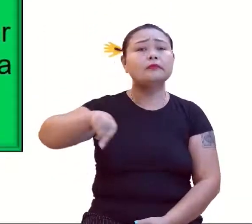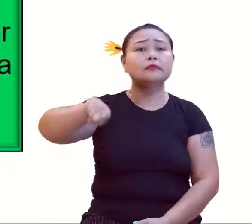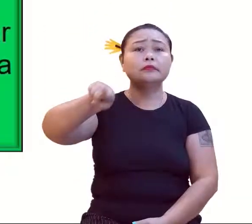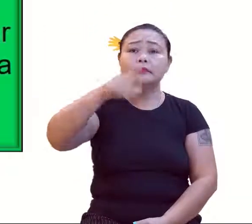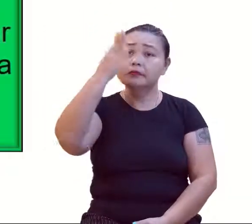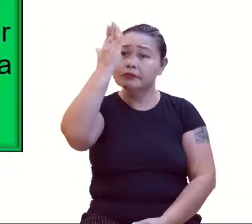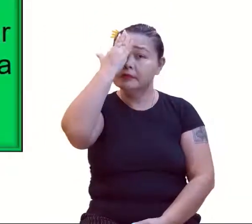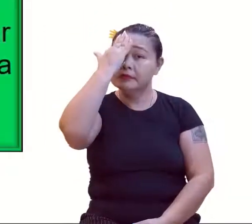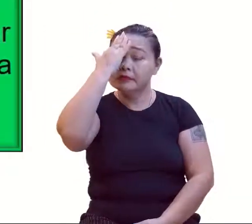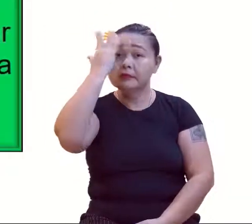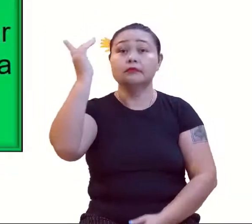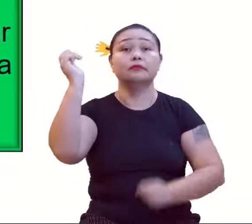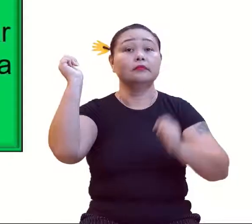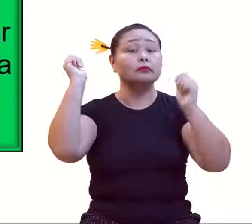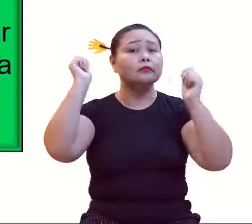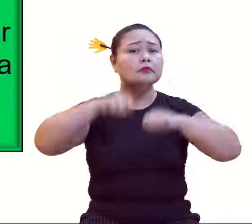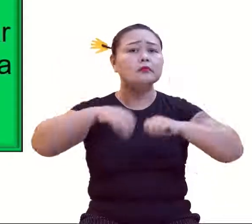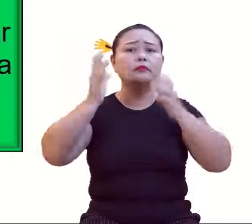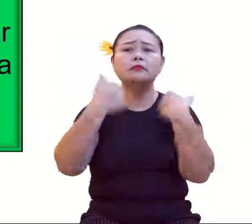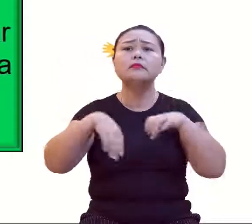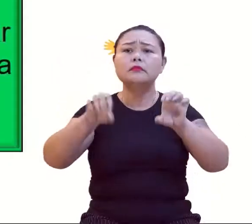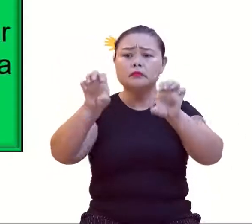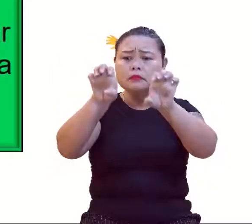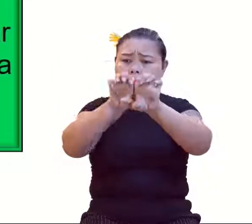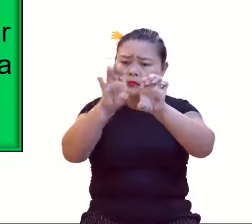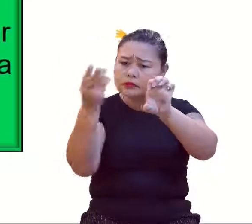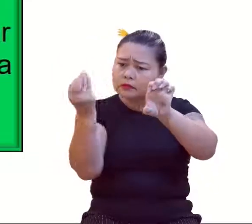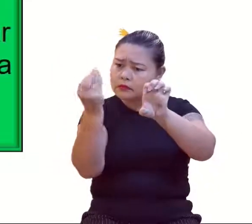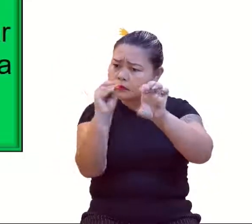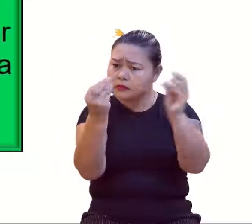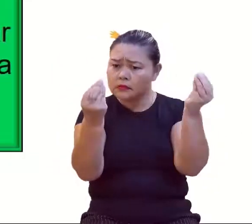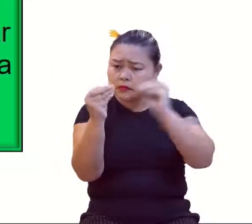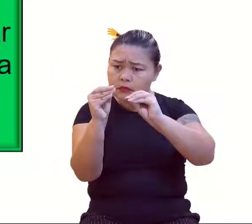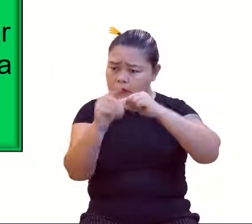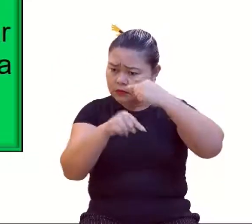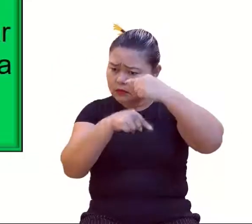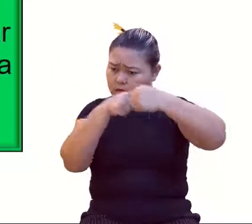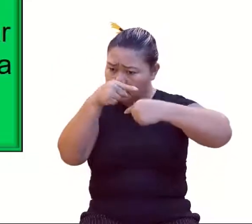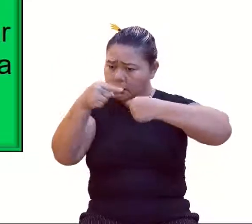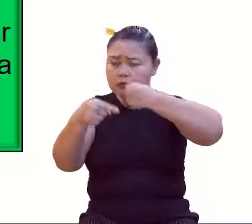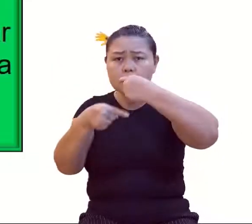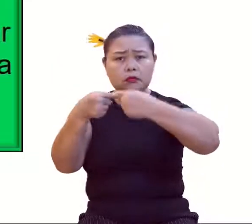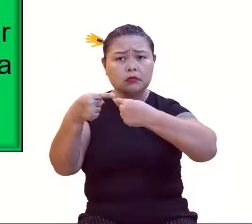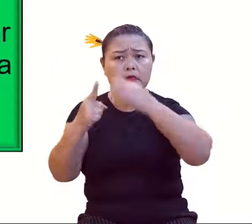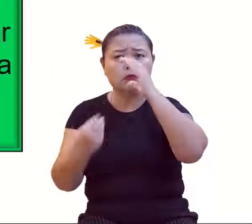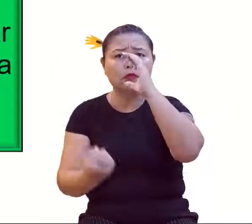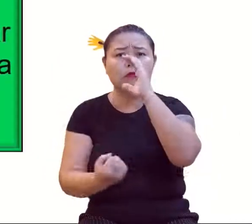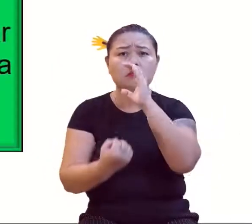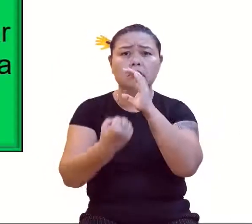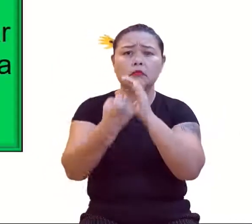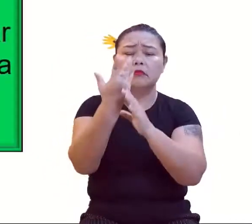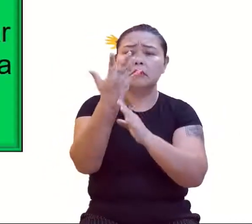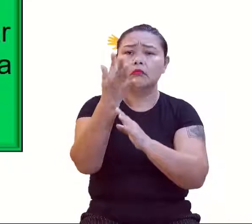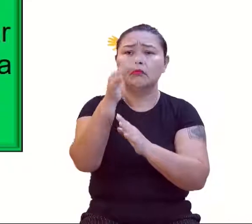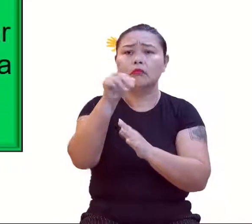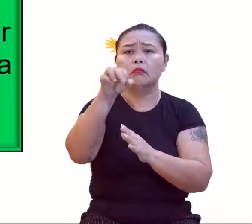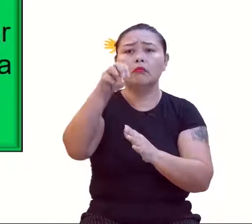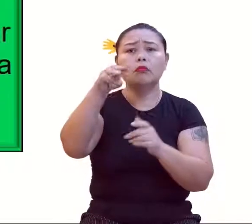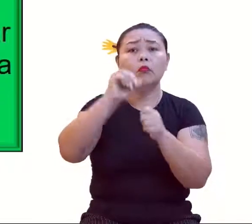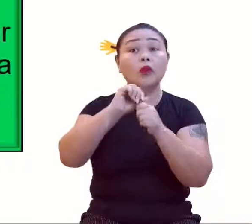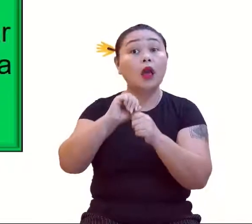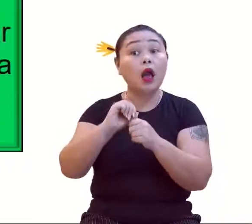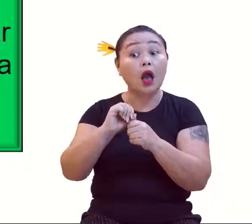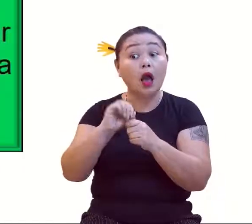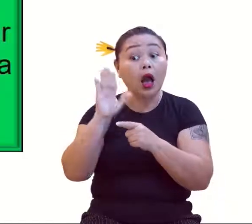que é possível equacionar uma sequência criando, assim, uma fórmula que me ajuda a encontrar